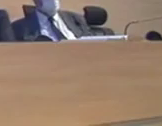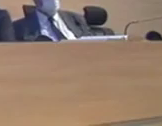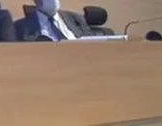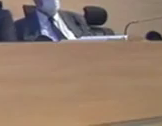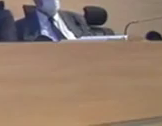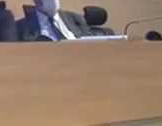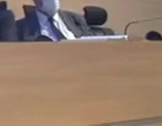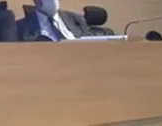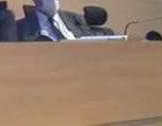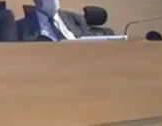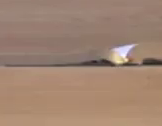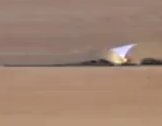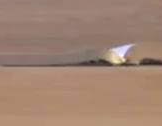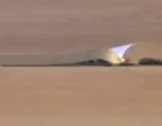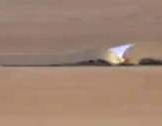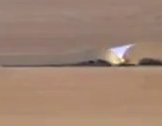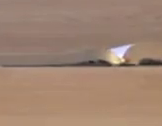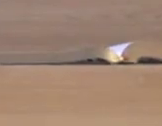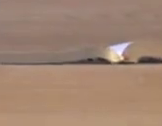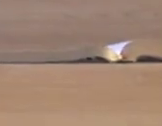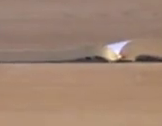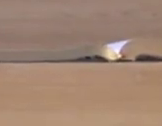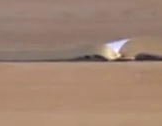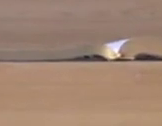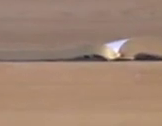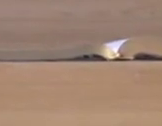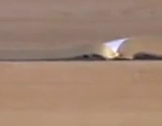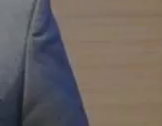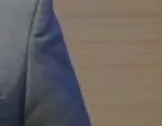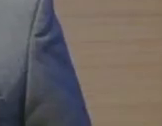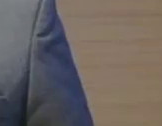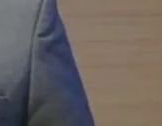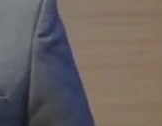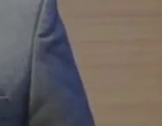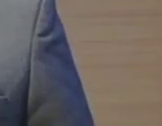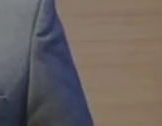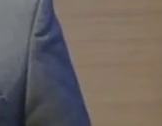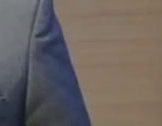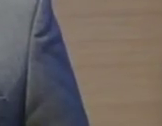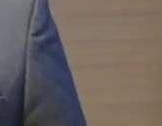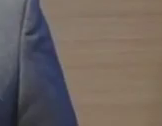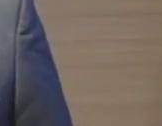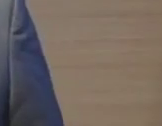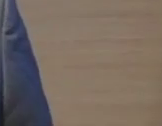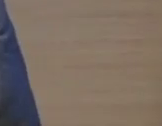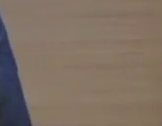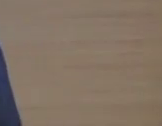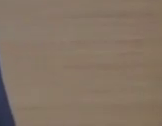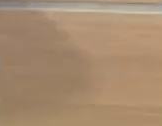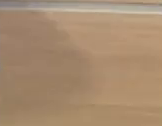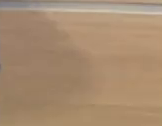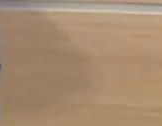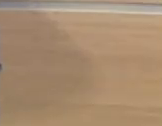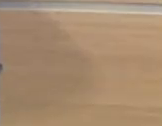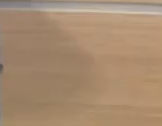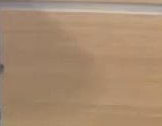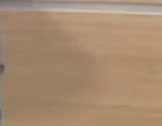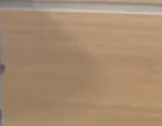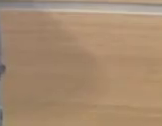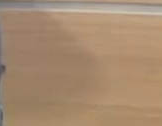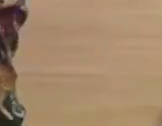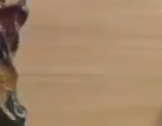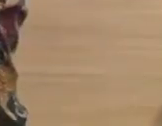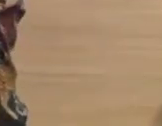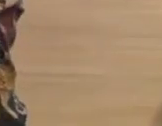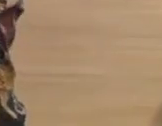realizada no plenário da Casa, presidida pela vereadora Ana Lúcia e proposta pelo vereador Almir Fernando, homenageou